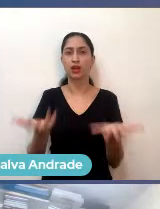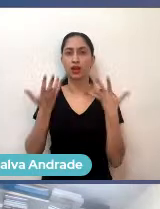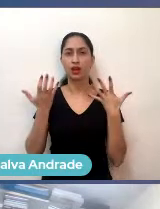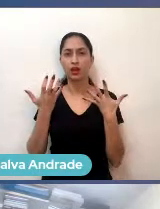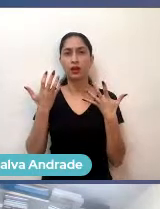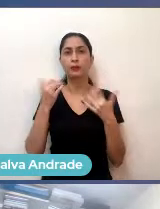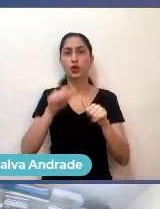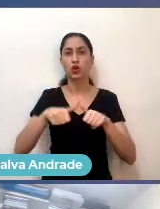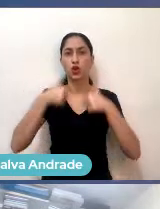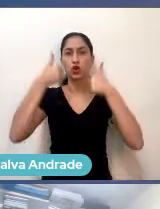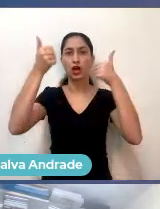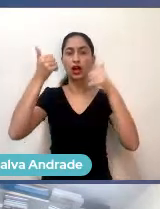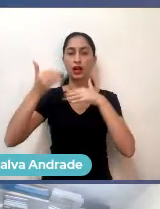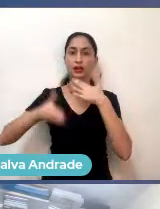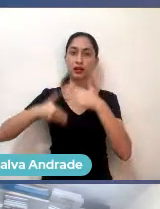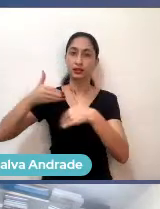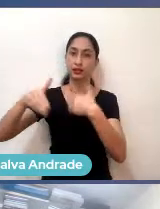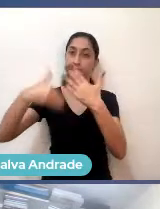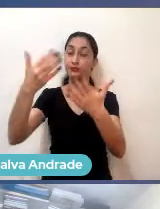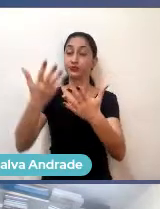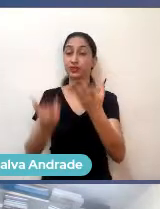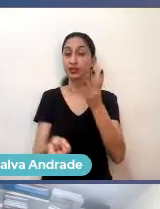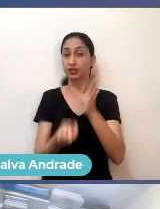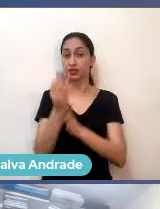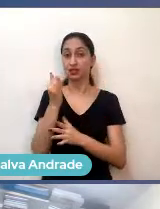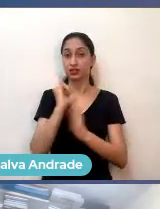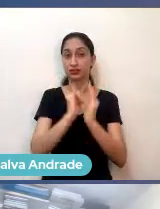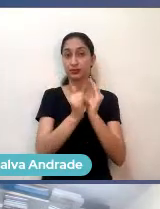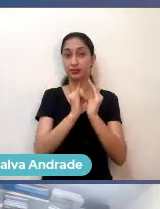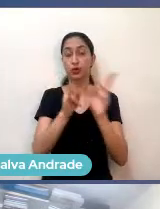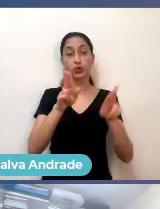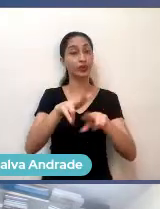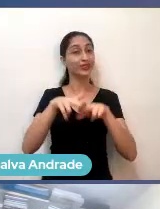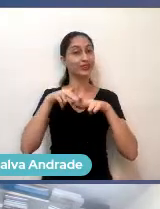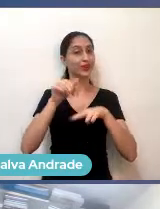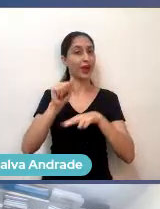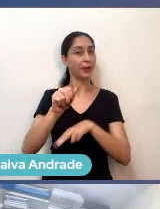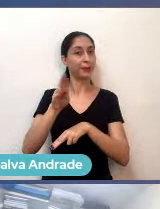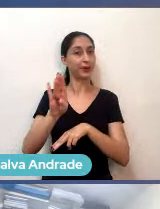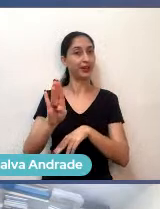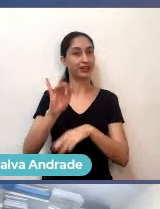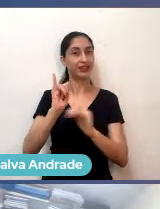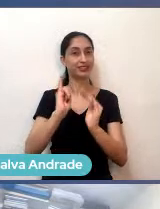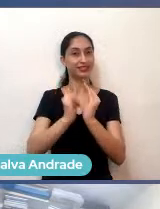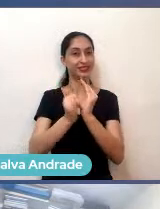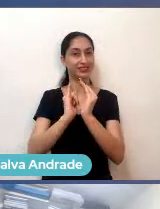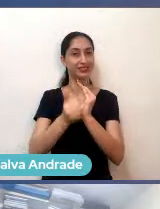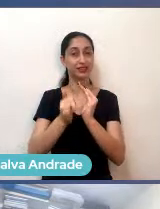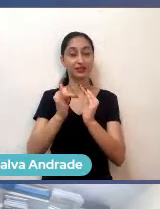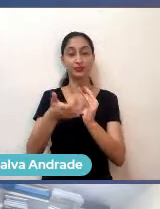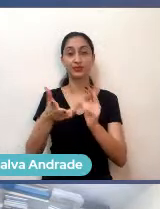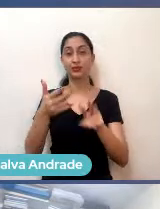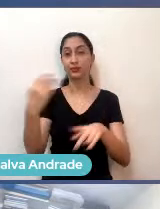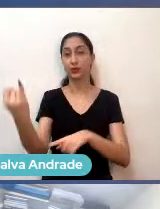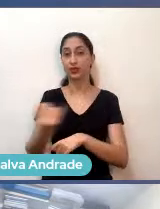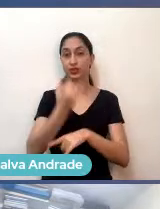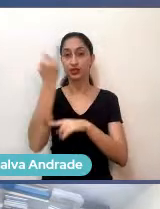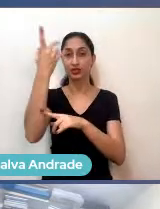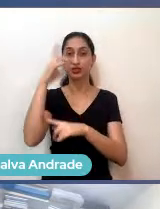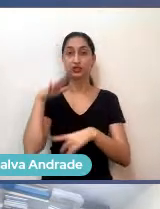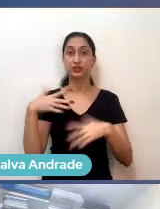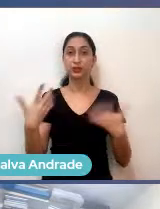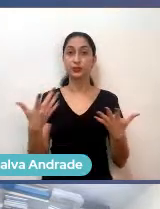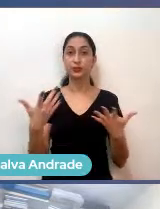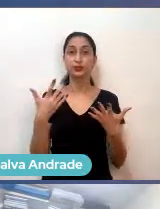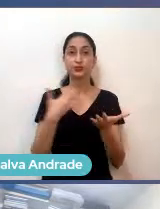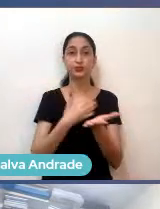Enfim, montar a sua startup, que é onde vem a importância da ABS com todo esse ecossistema. Entra os atores